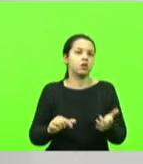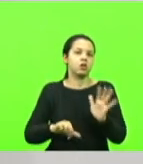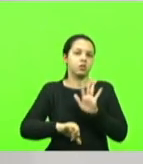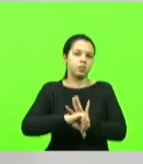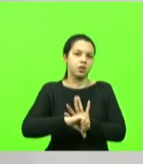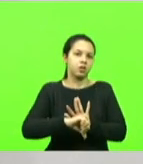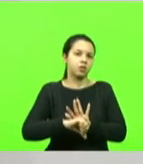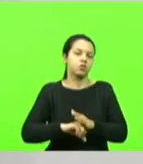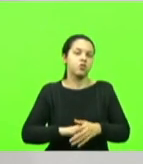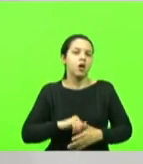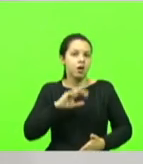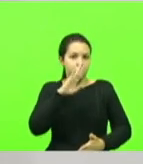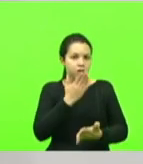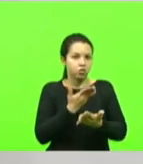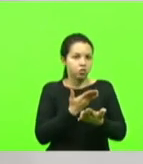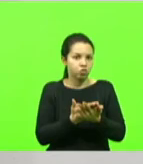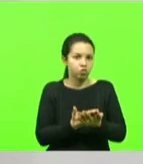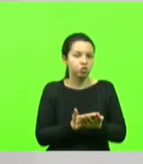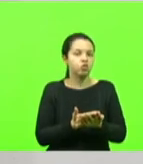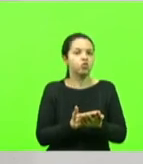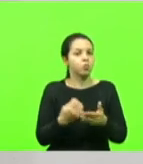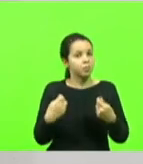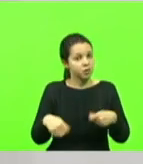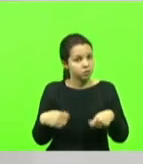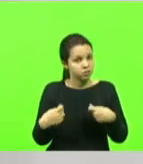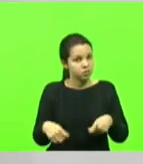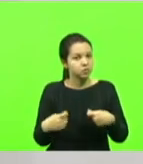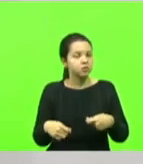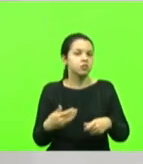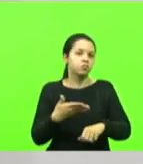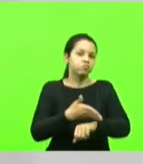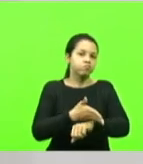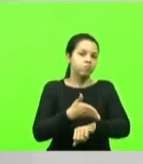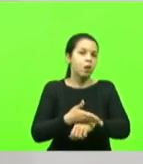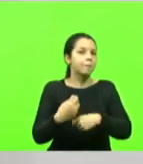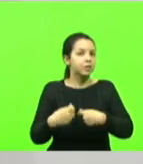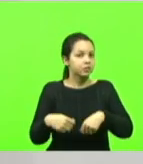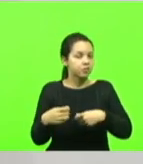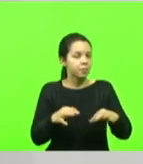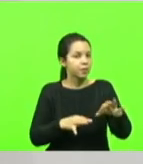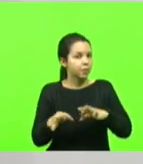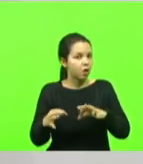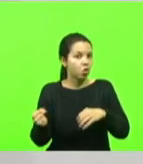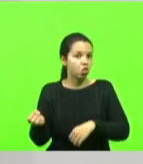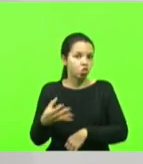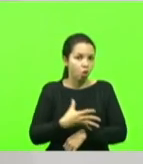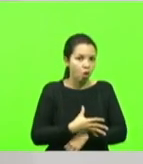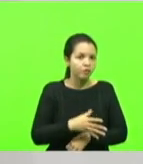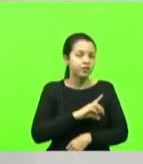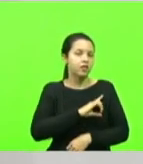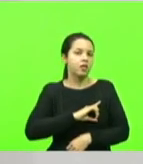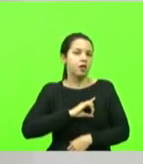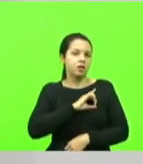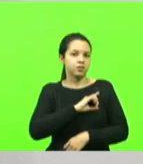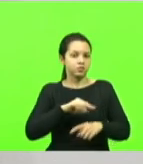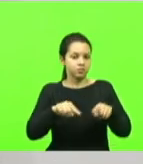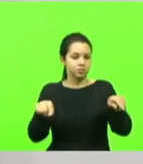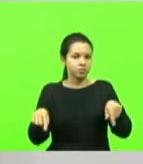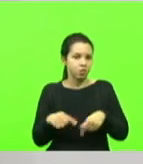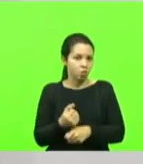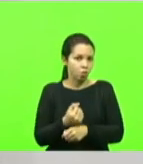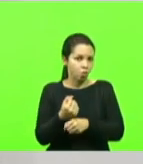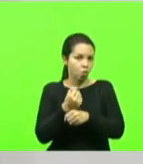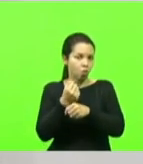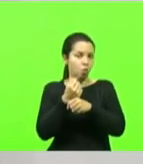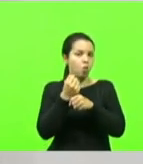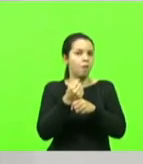e acredito que seja isso que tenha que fazer, precisa construir uma nova delegacia, mas a delegacia não é o que dá segurança,